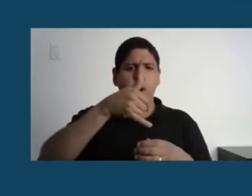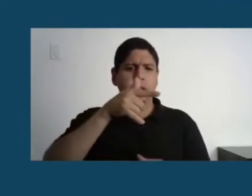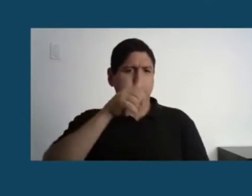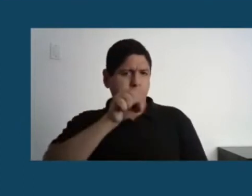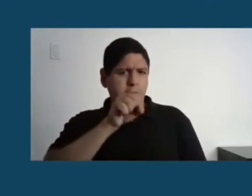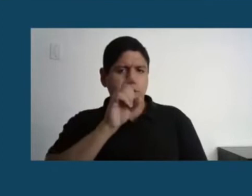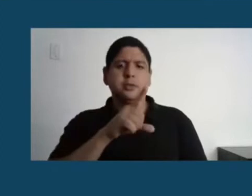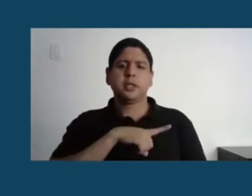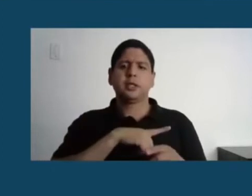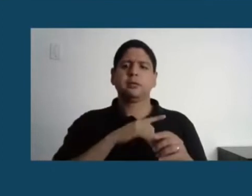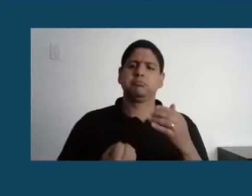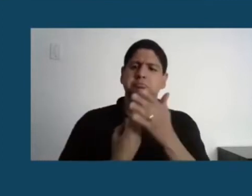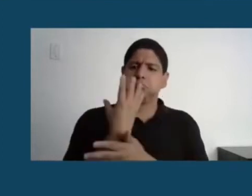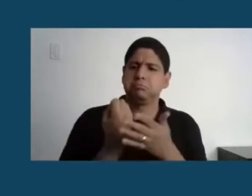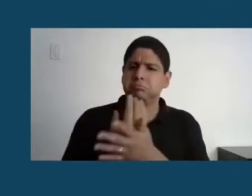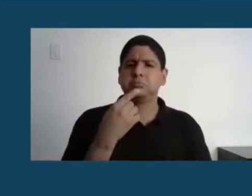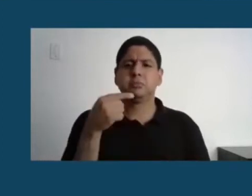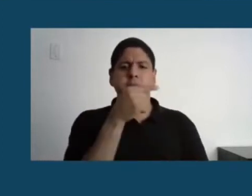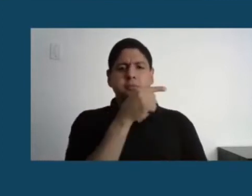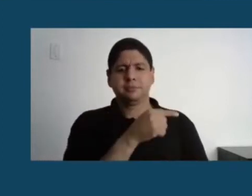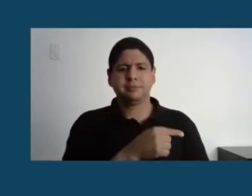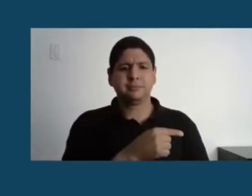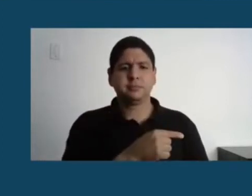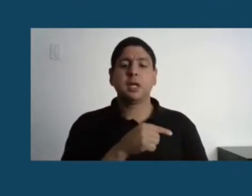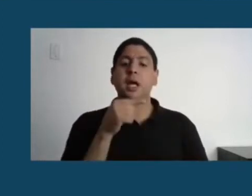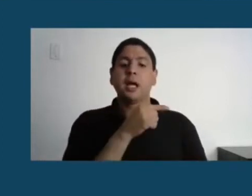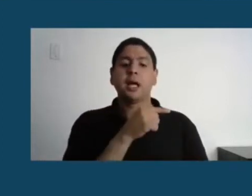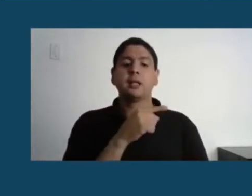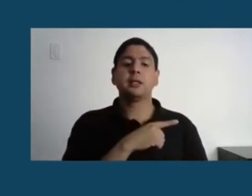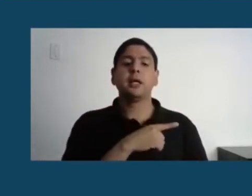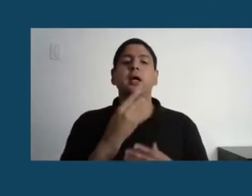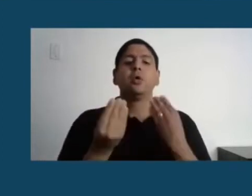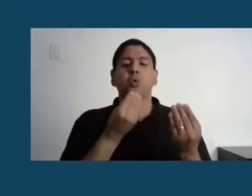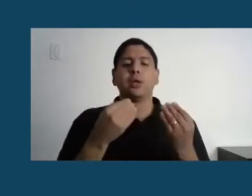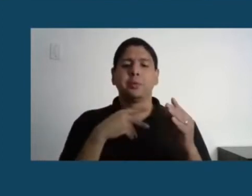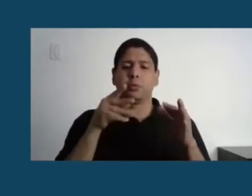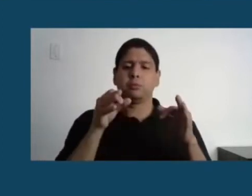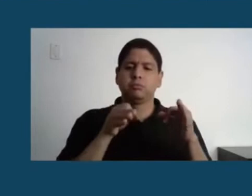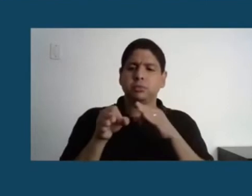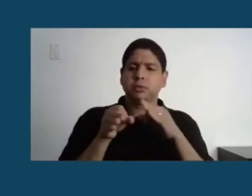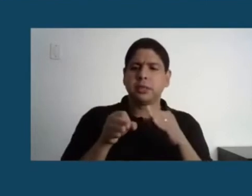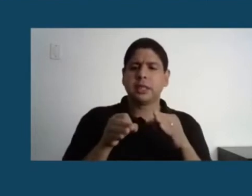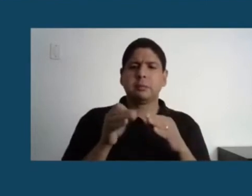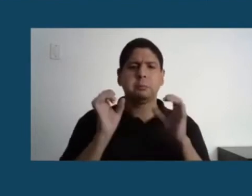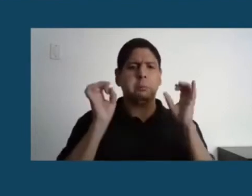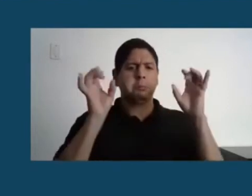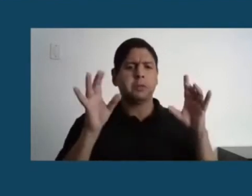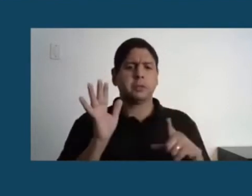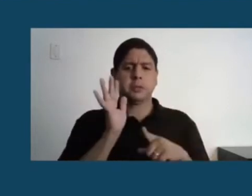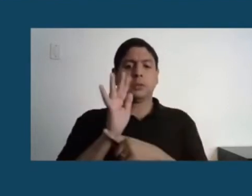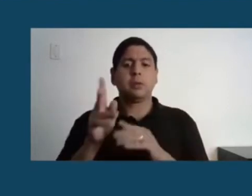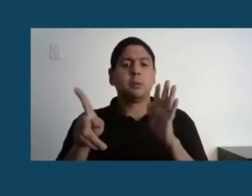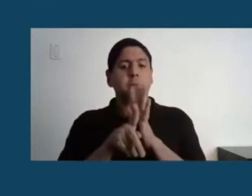pós-incubação e o que eu mais gosto, que são esses programas especiais financiados com verba do próprio parque